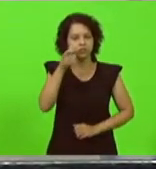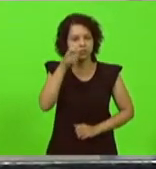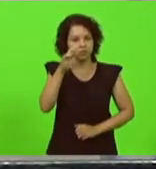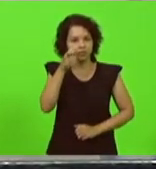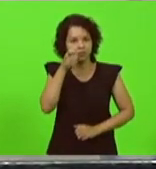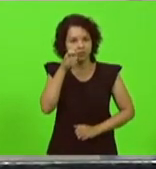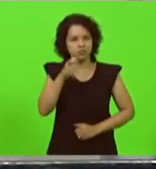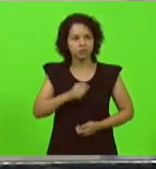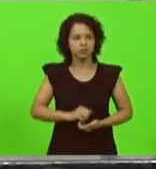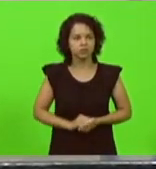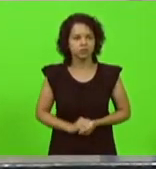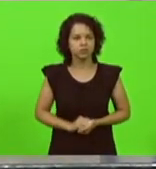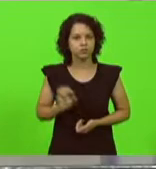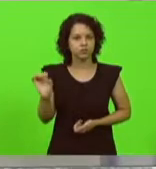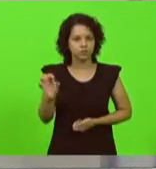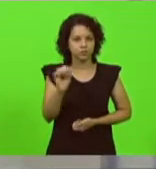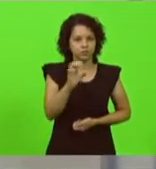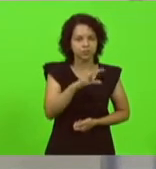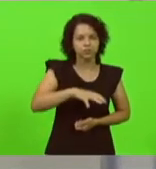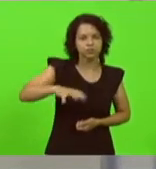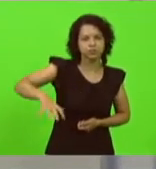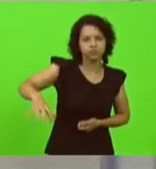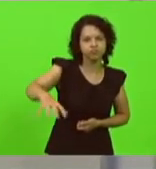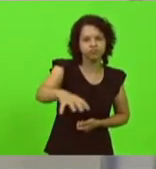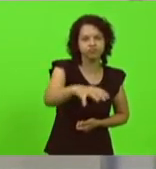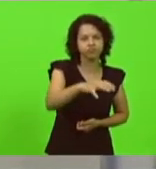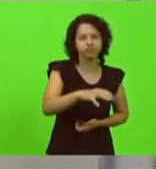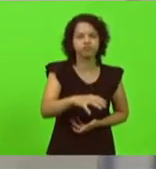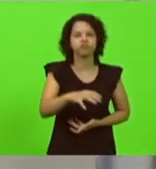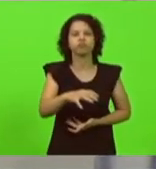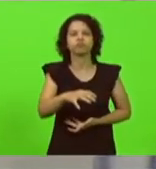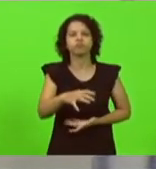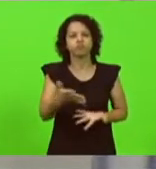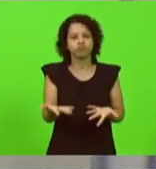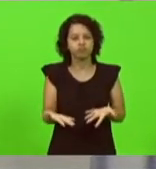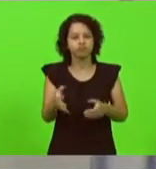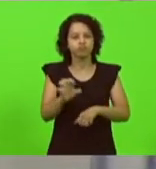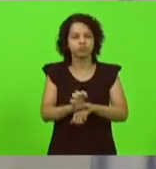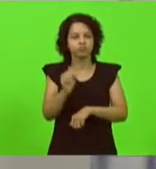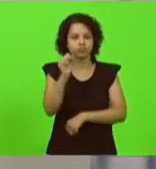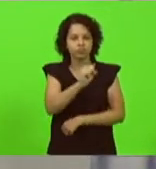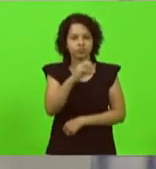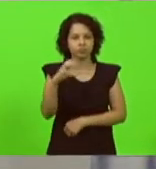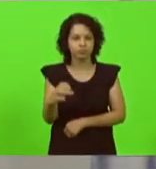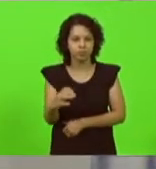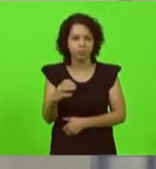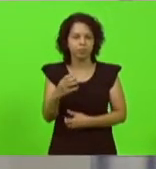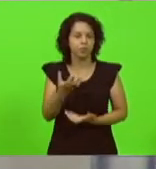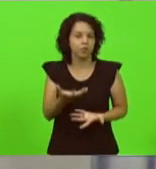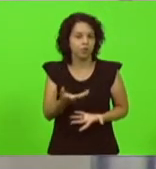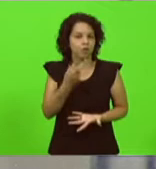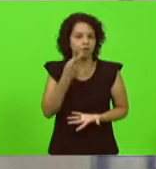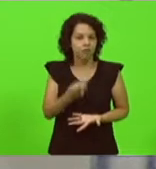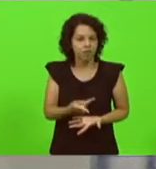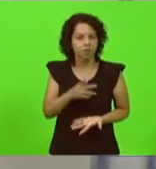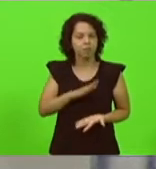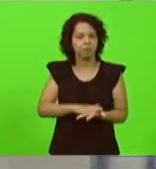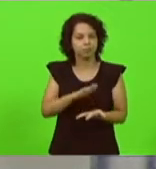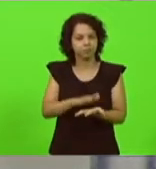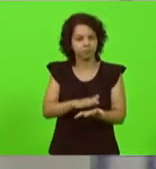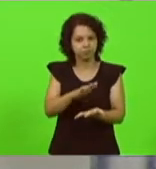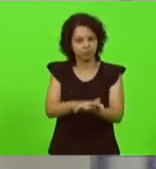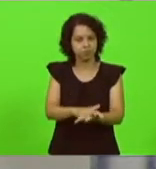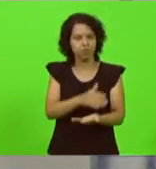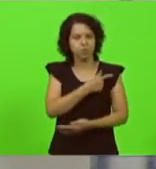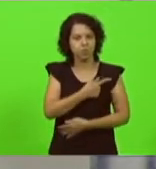em cada uma das regiões da nossa bela e Santa Catarina, eu quero deixar aqui os parabéns ao